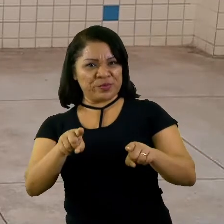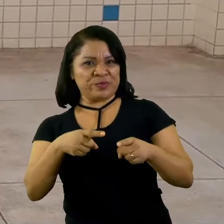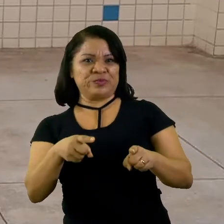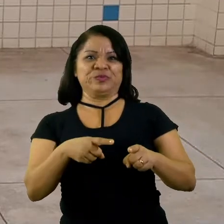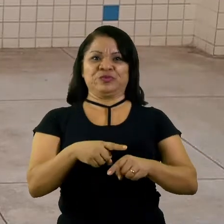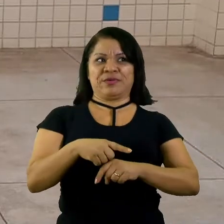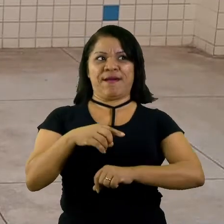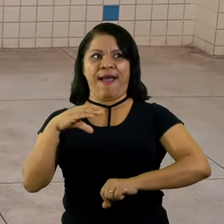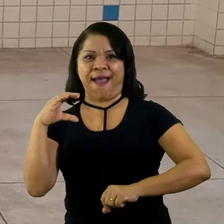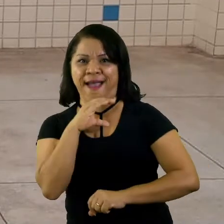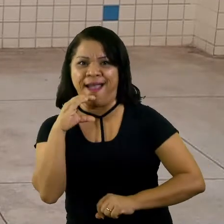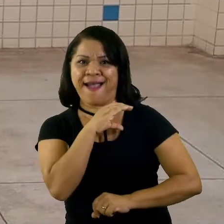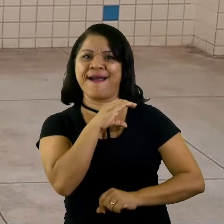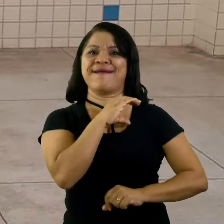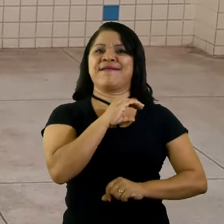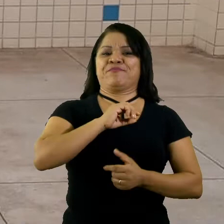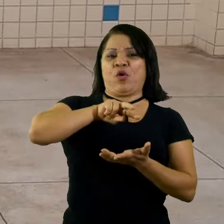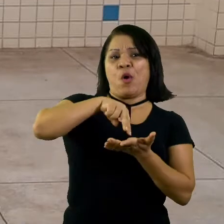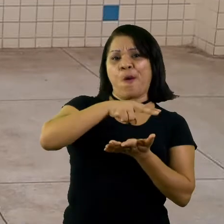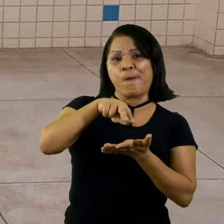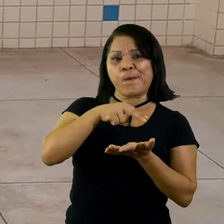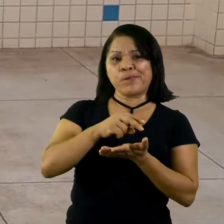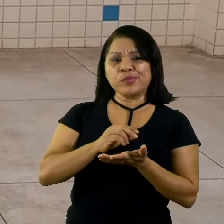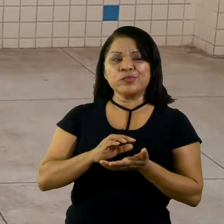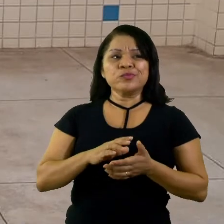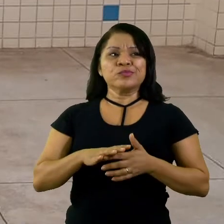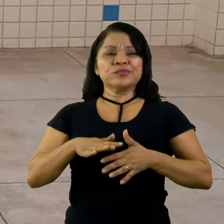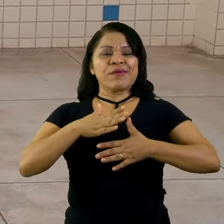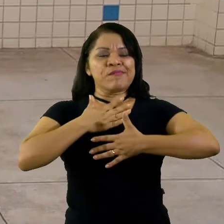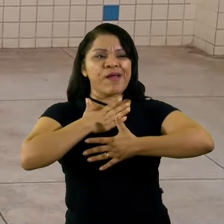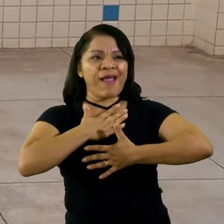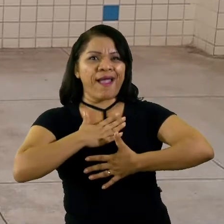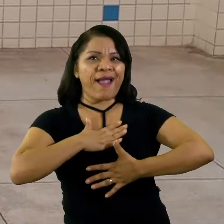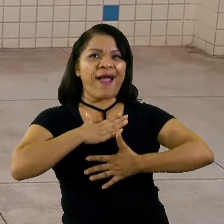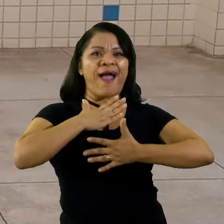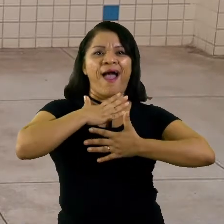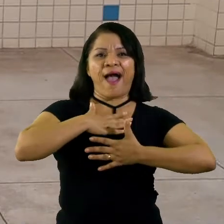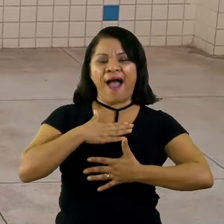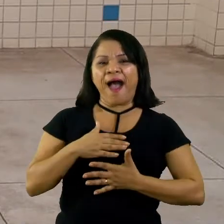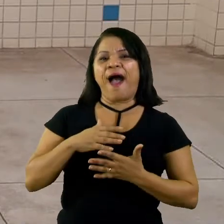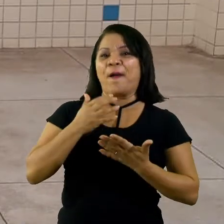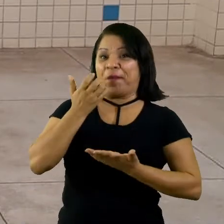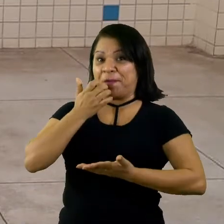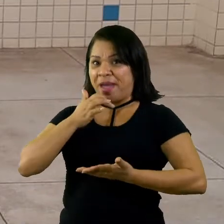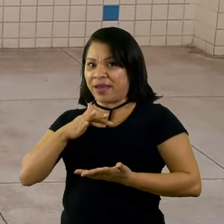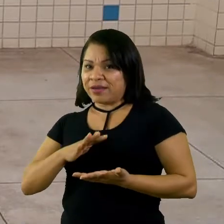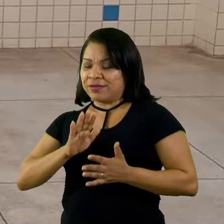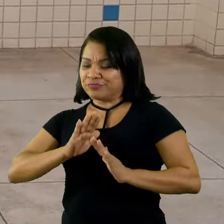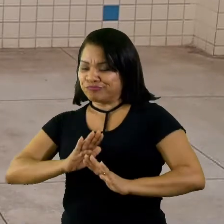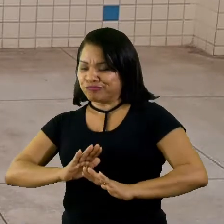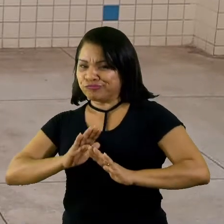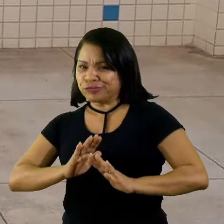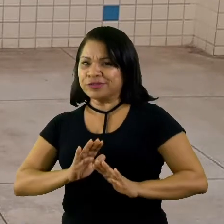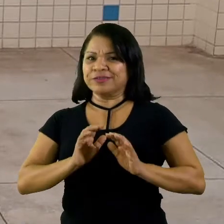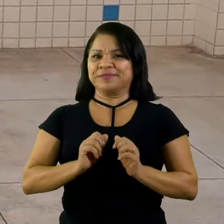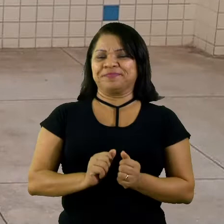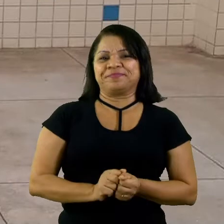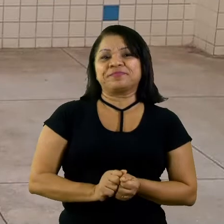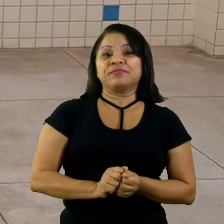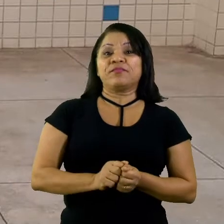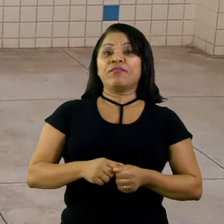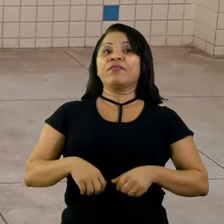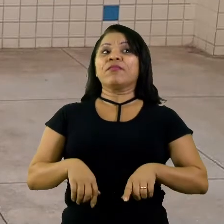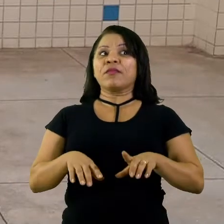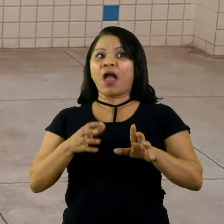rápidos, música mais lenta que faz com que a criança ande mais devagar. Isso vai fazer com que a criança se